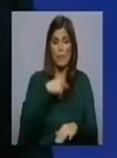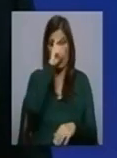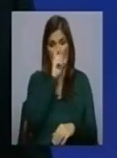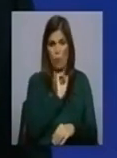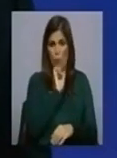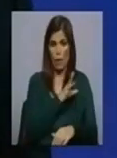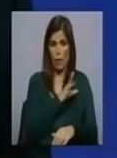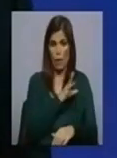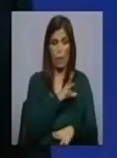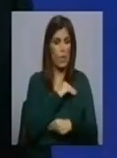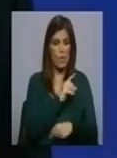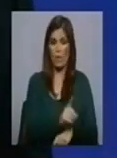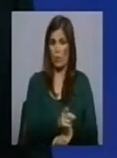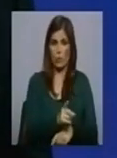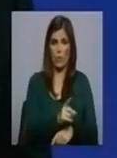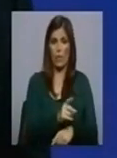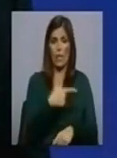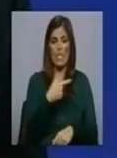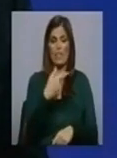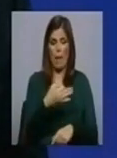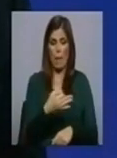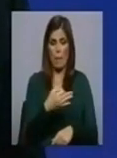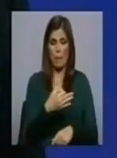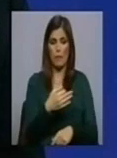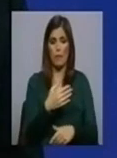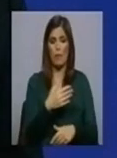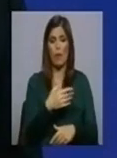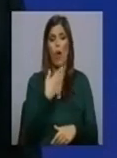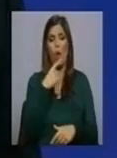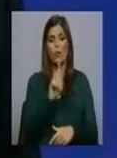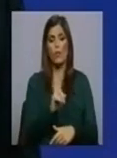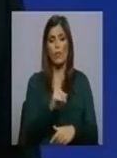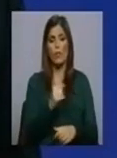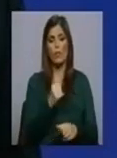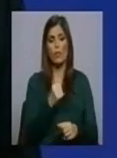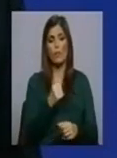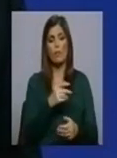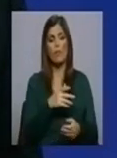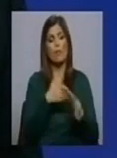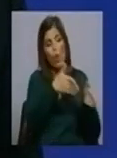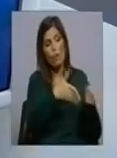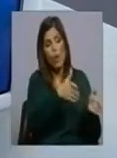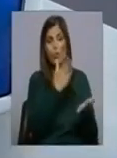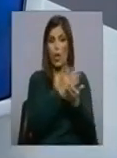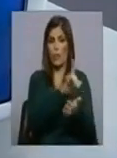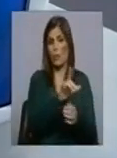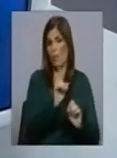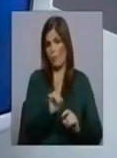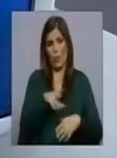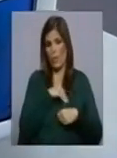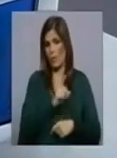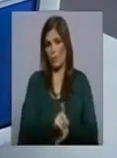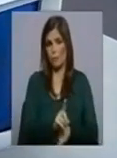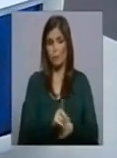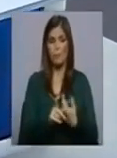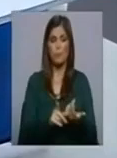não admito, que a TAP, pura e simplesmente, volta a ter uma operação apenas baseada em Lisboa. Rui Moraga, na semana passada foi notícia o